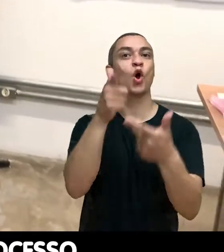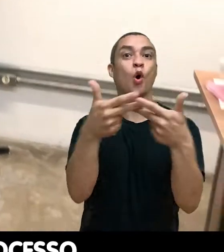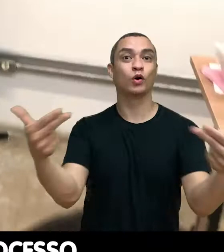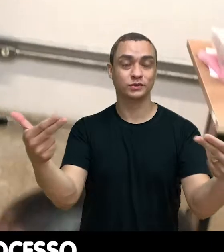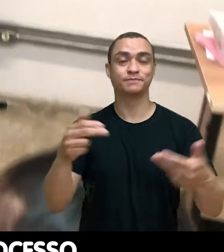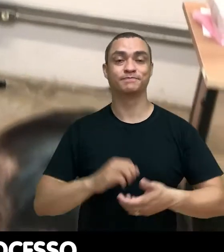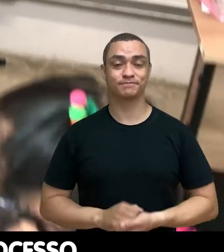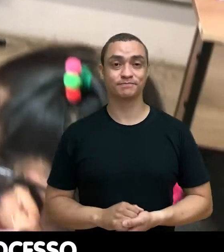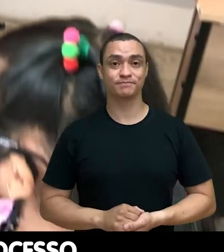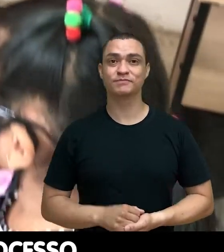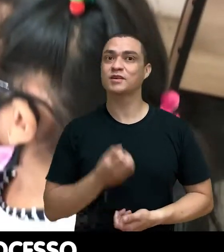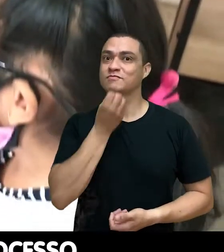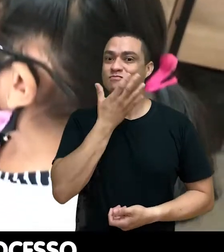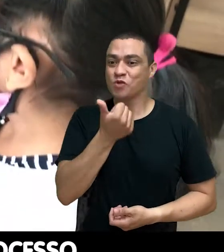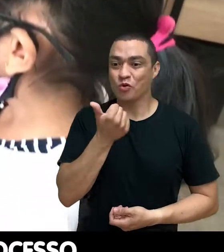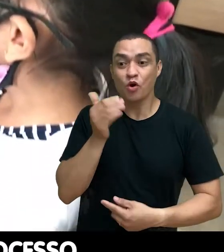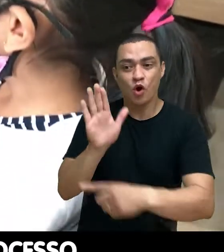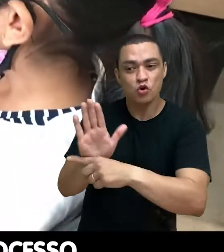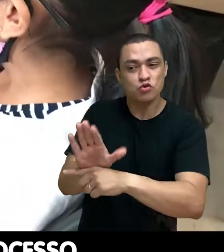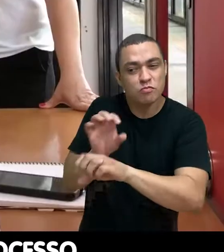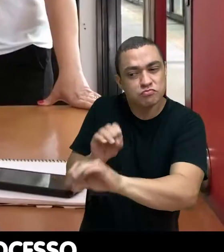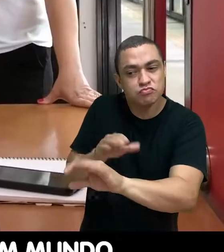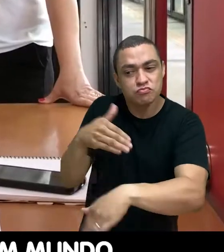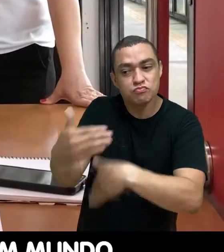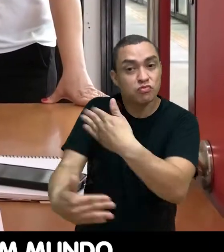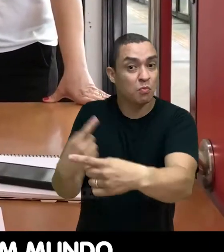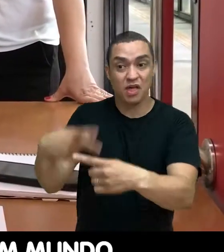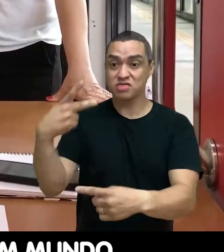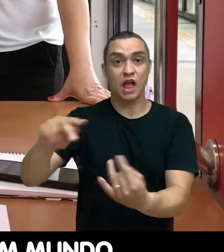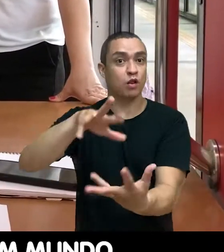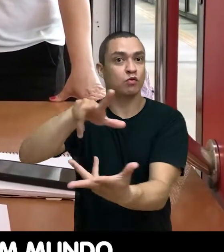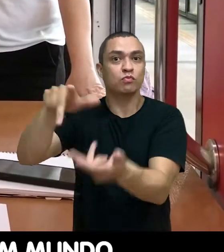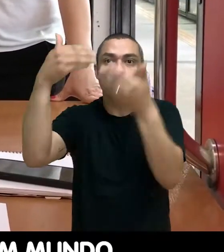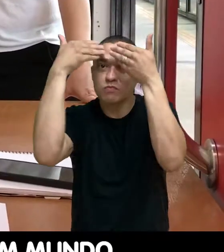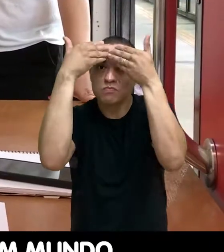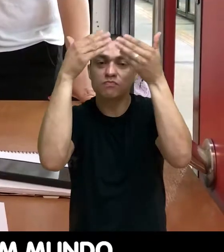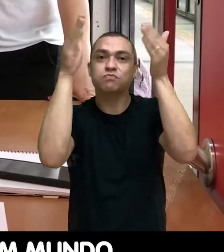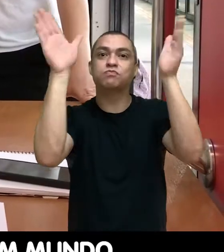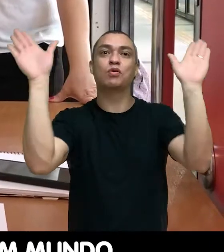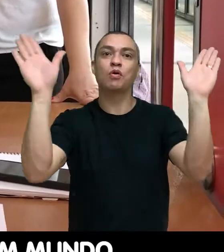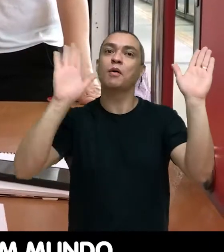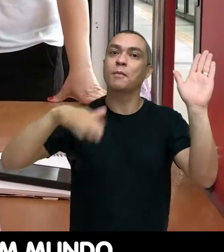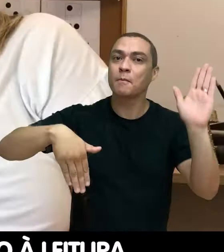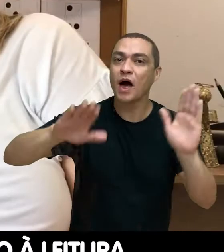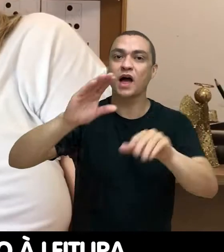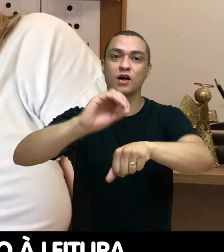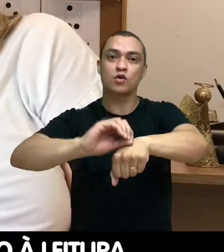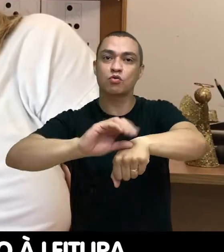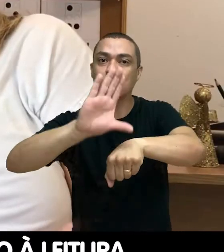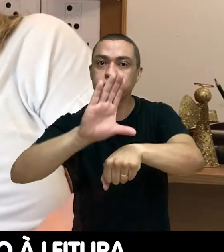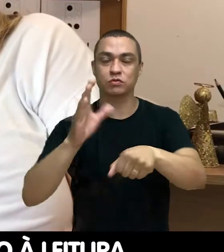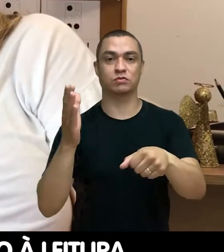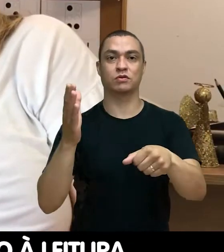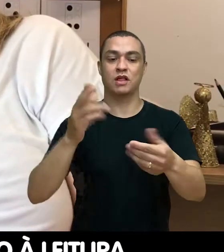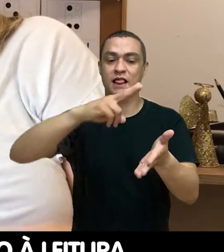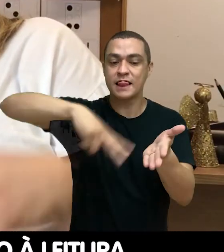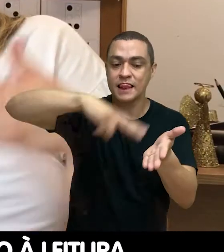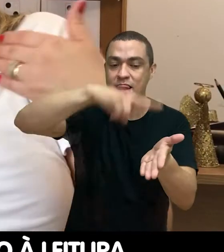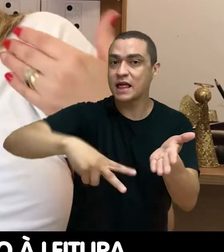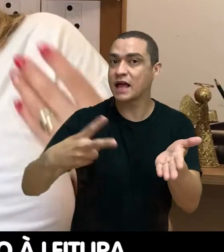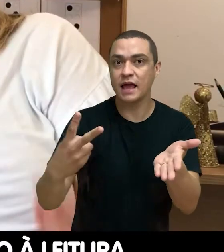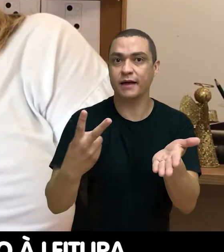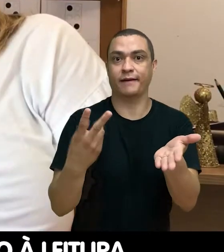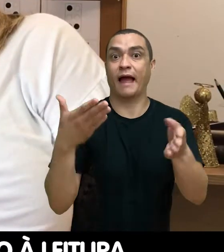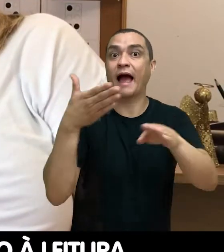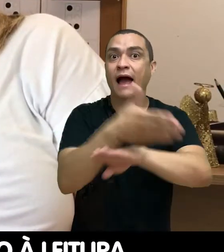É muito legal participar desse processo aí porque vai abrir um novo mundo. Um mundo realmente de conhecimento,